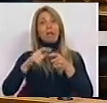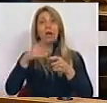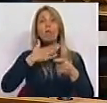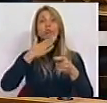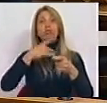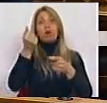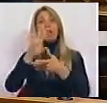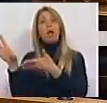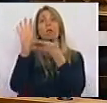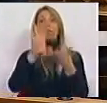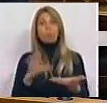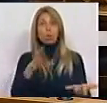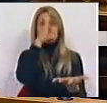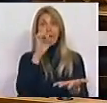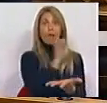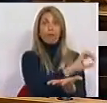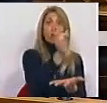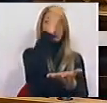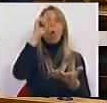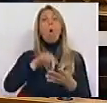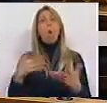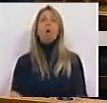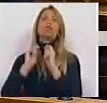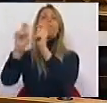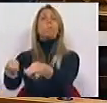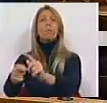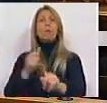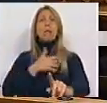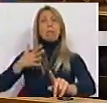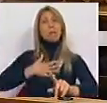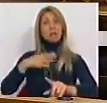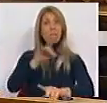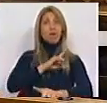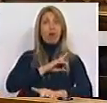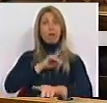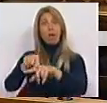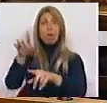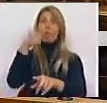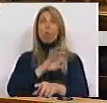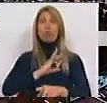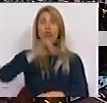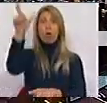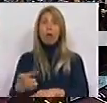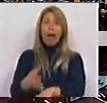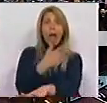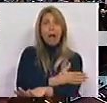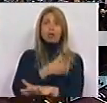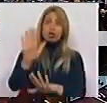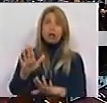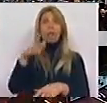Estado e está hoje nas mãos de uma empresa privada do qual o Sr. era administrador? Obrigado. Obrigado. Obrigado.